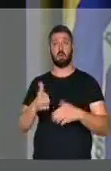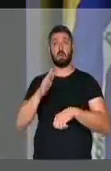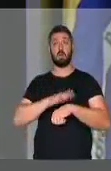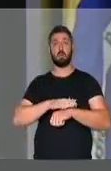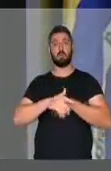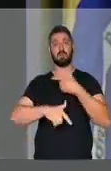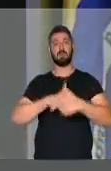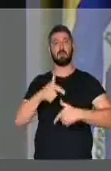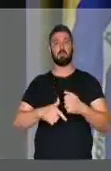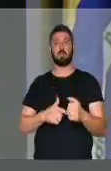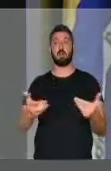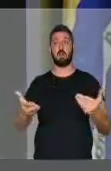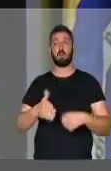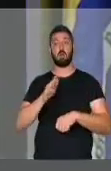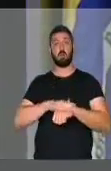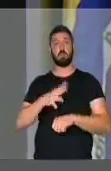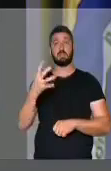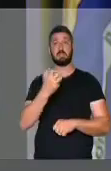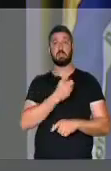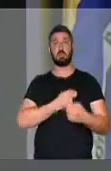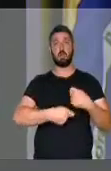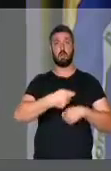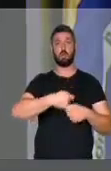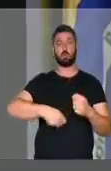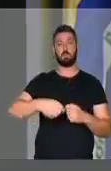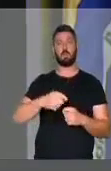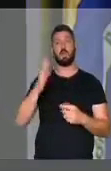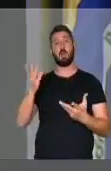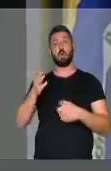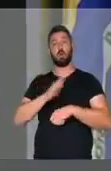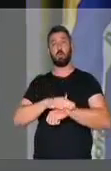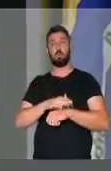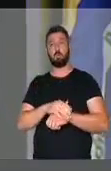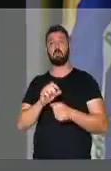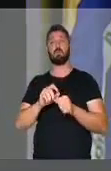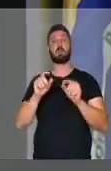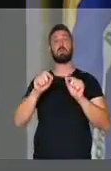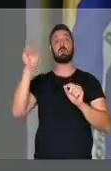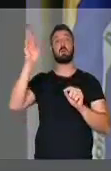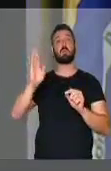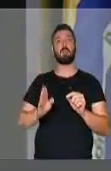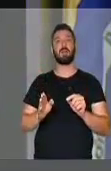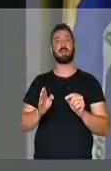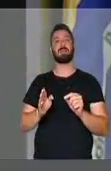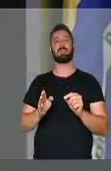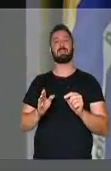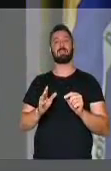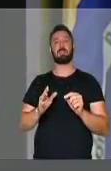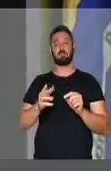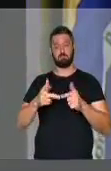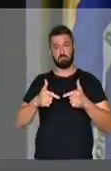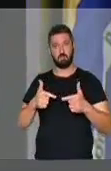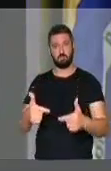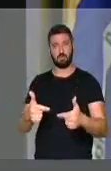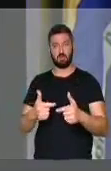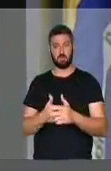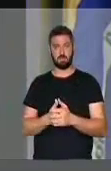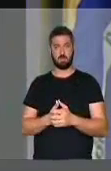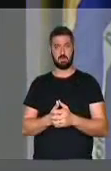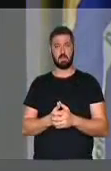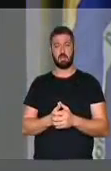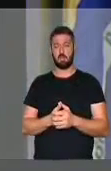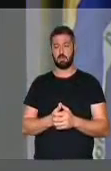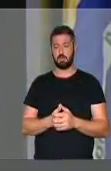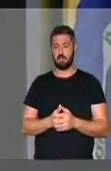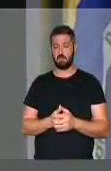momento de trabalhar. É momento de salvar a economia. É momento de fazer com que o Brasil vá para a frente. Eu não